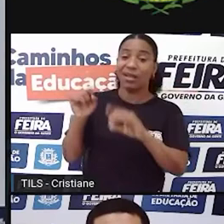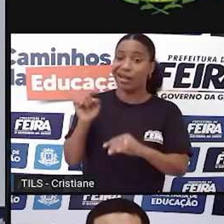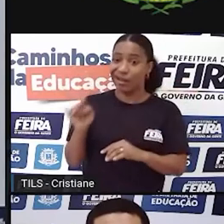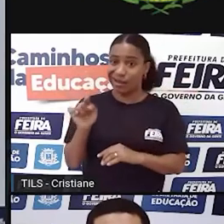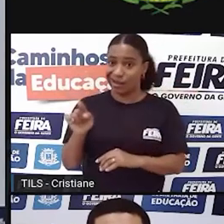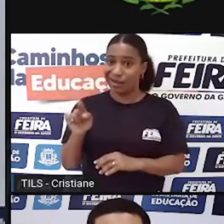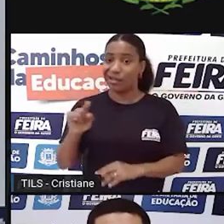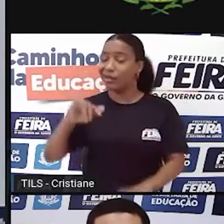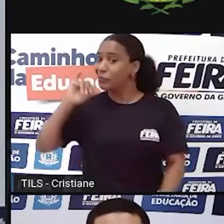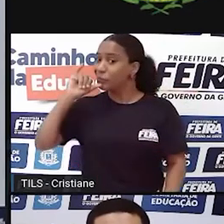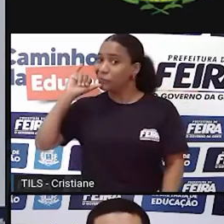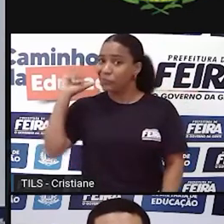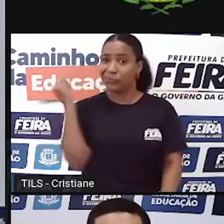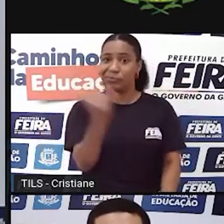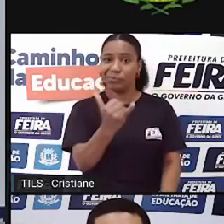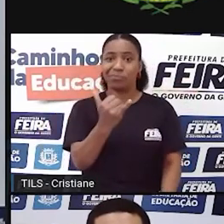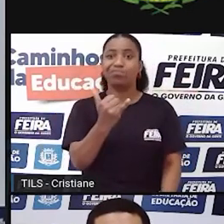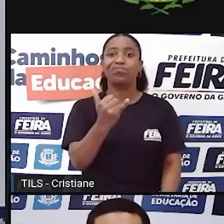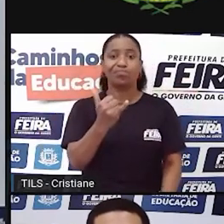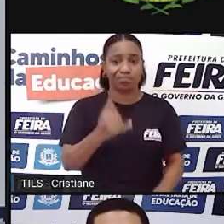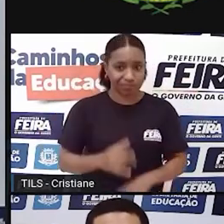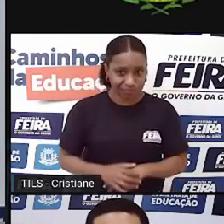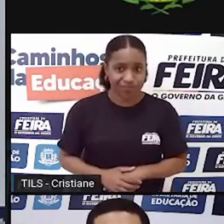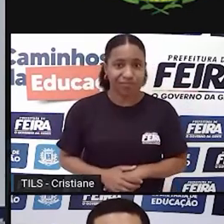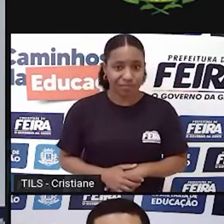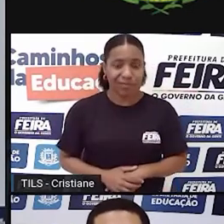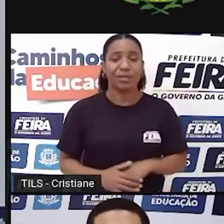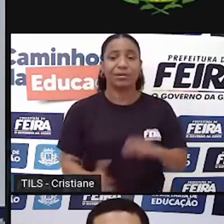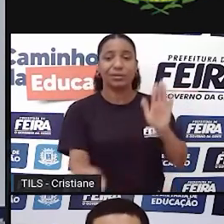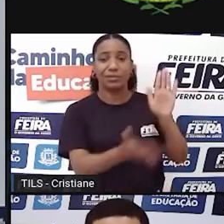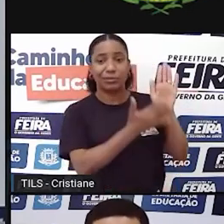de descaso mesmo político, né, social,